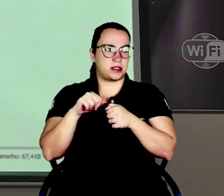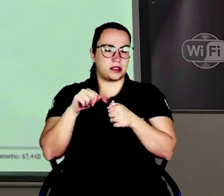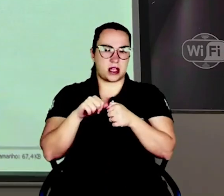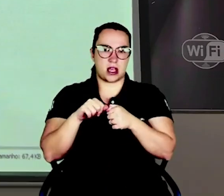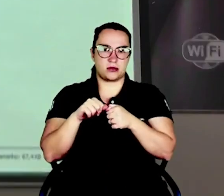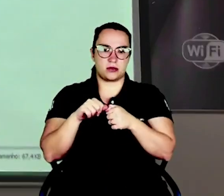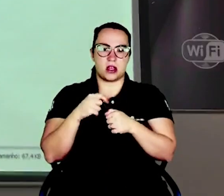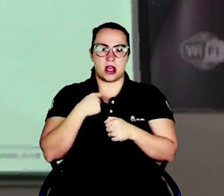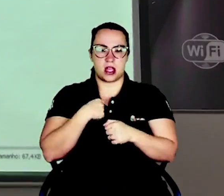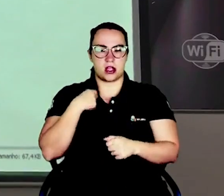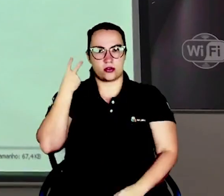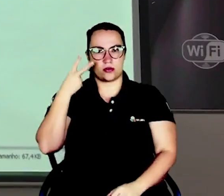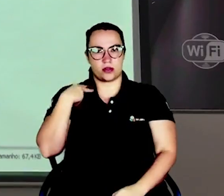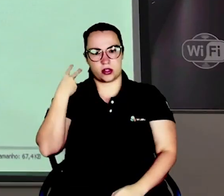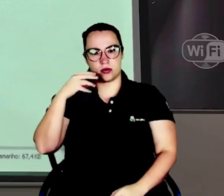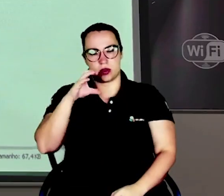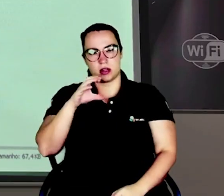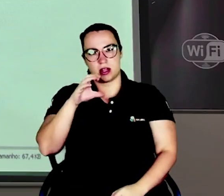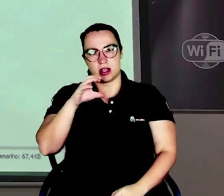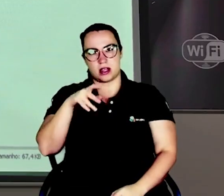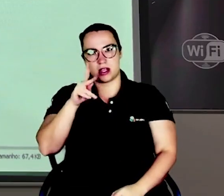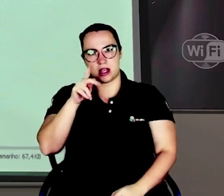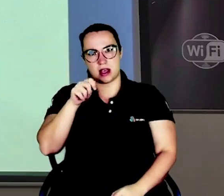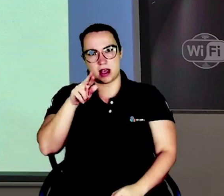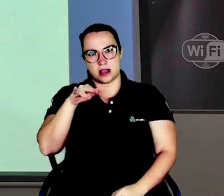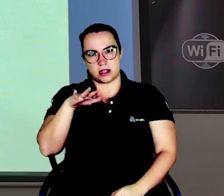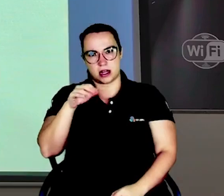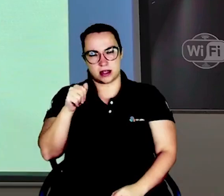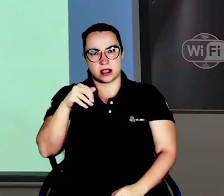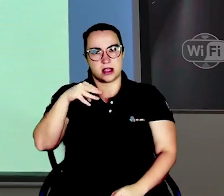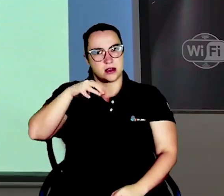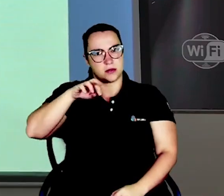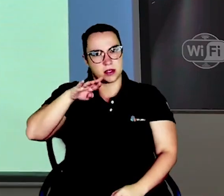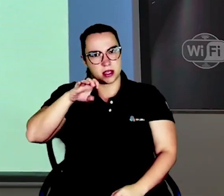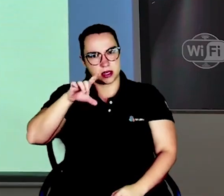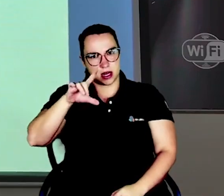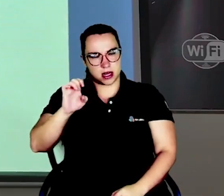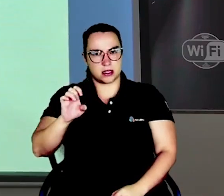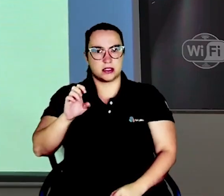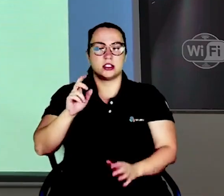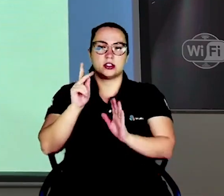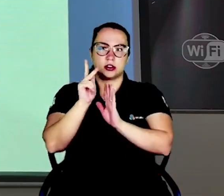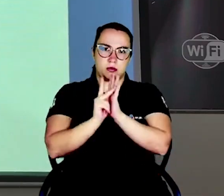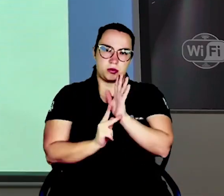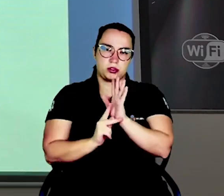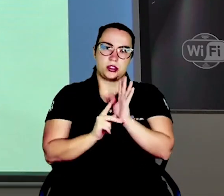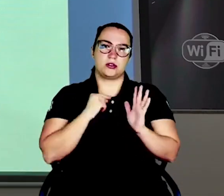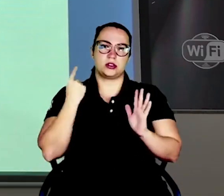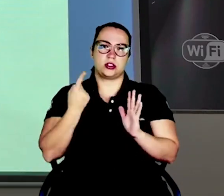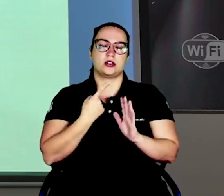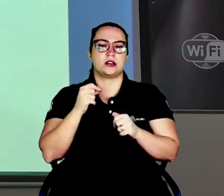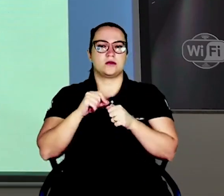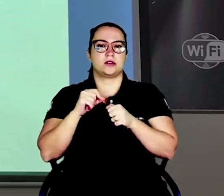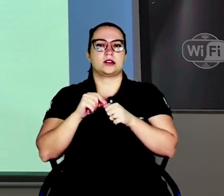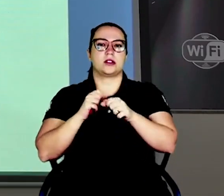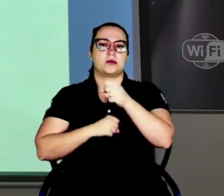eu, a vereadora Karina, e a vereadora Mirelle, o projeto da qual nós fizemos o ano passado.